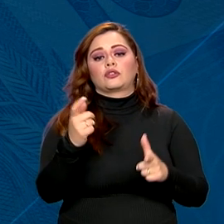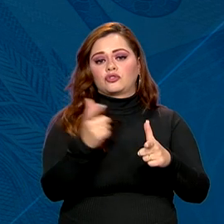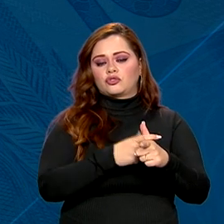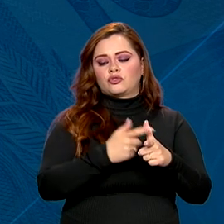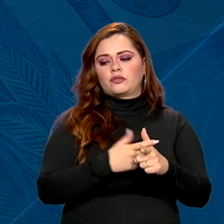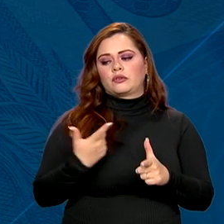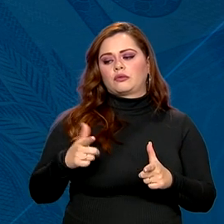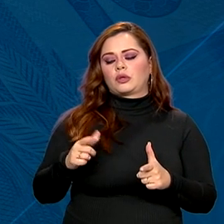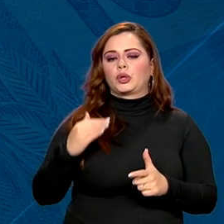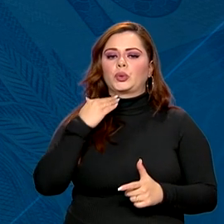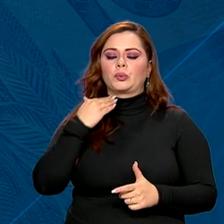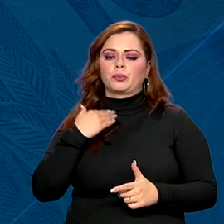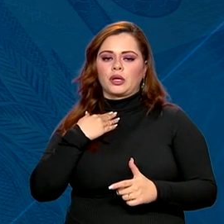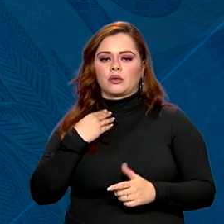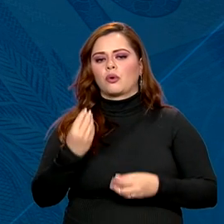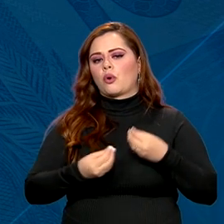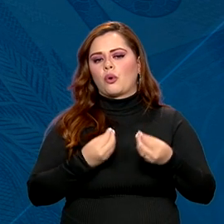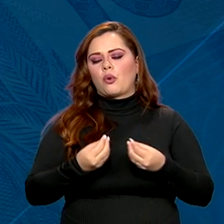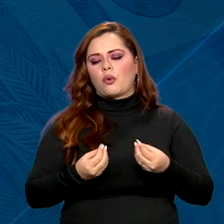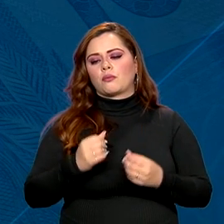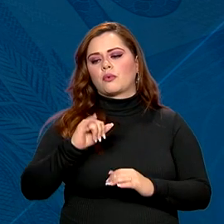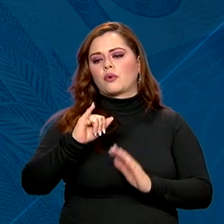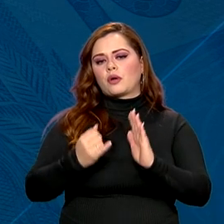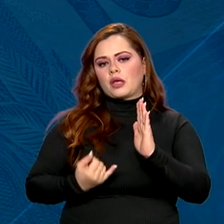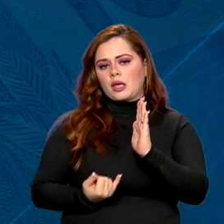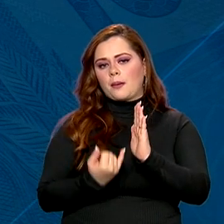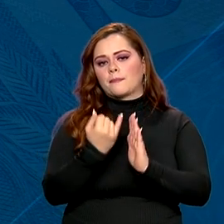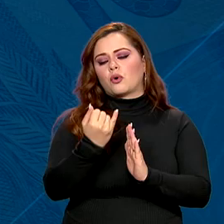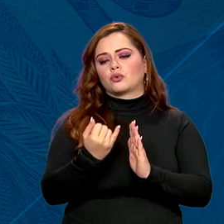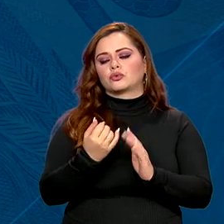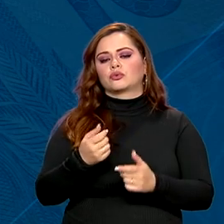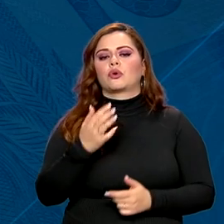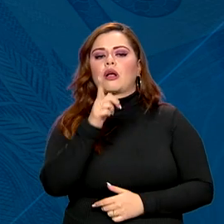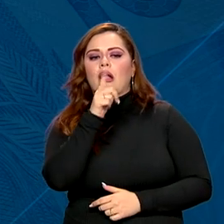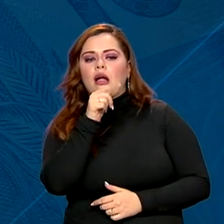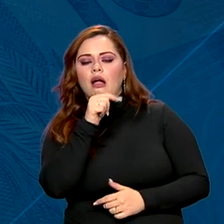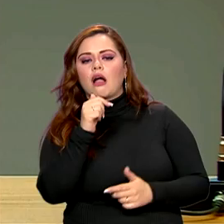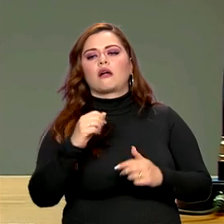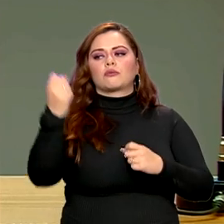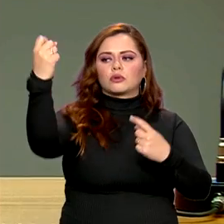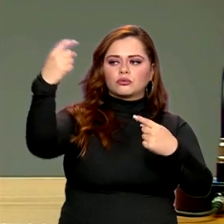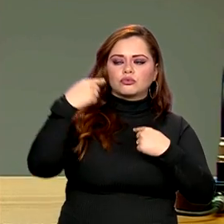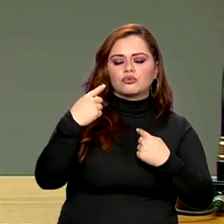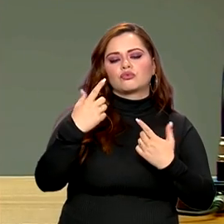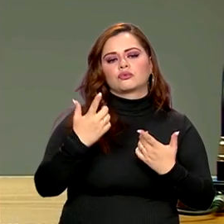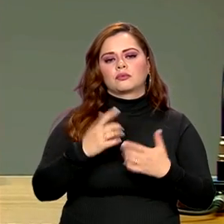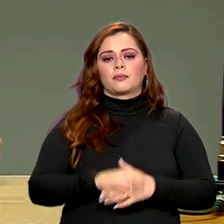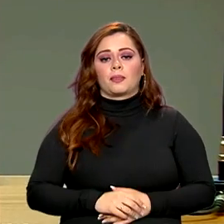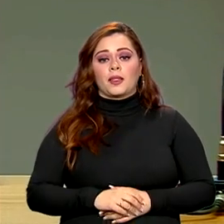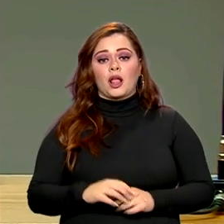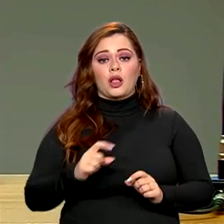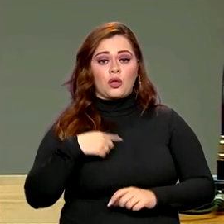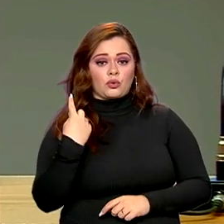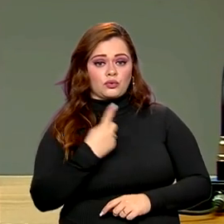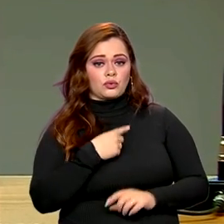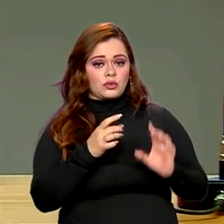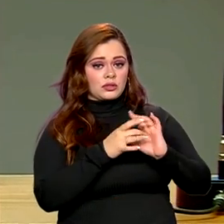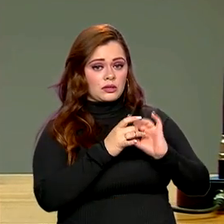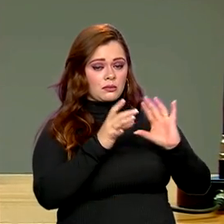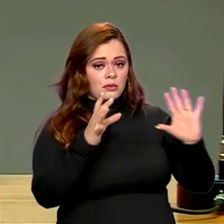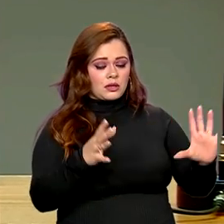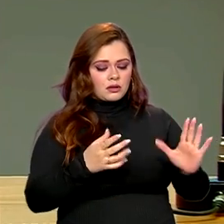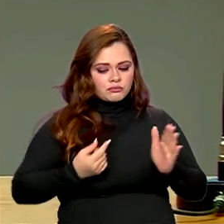como aquelas relacionadas a impostos, contas de água, luz, entre outras. Nós liberamos recursos para o sistema